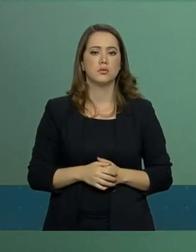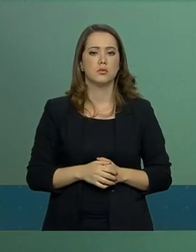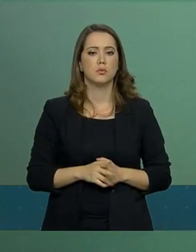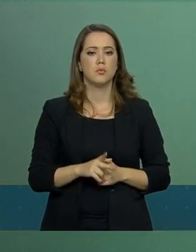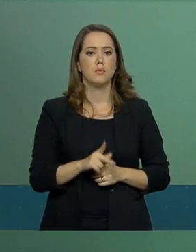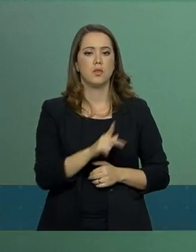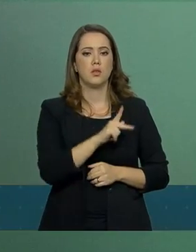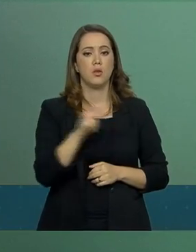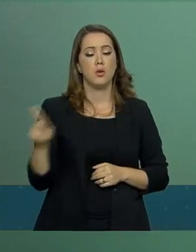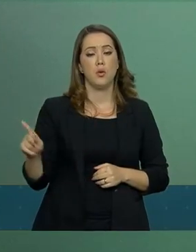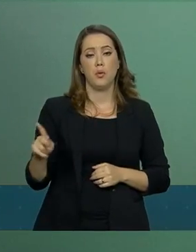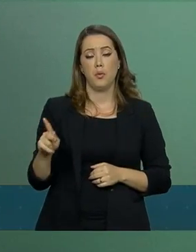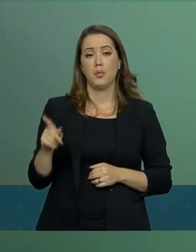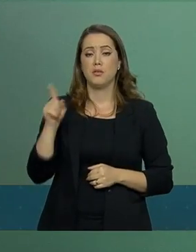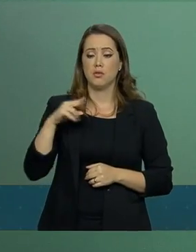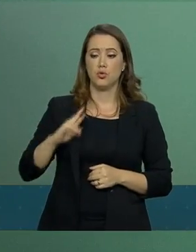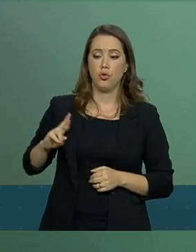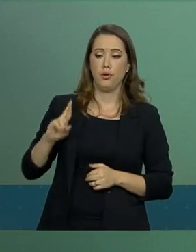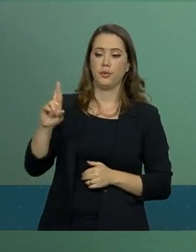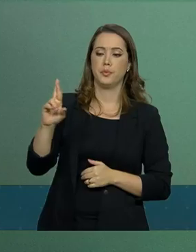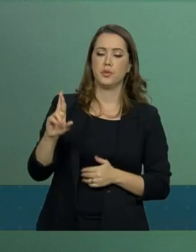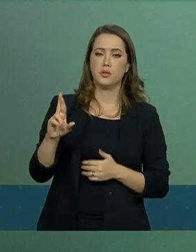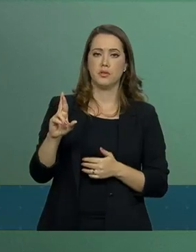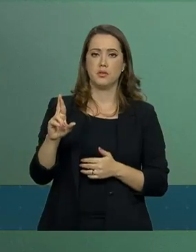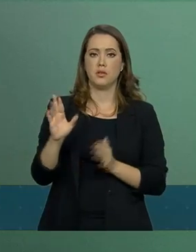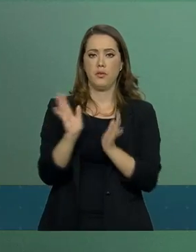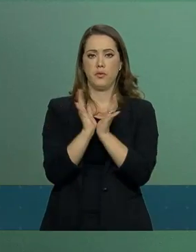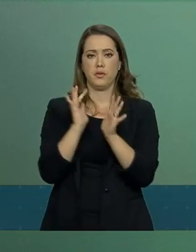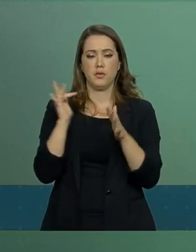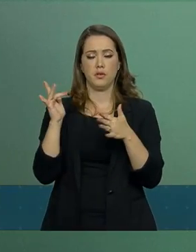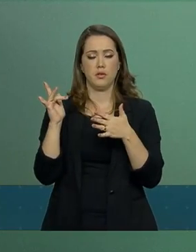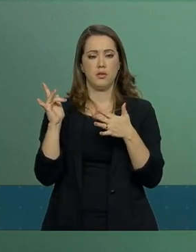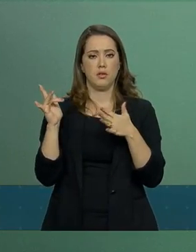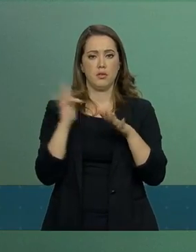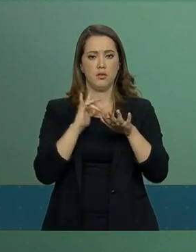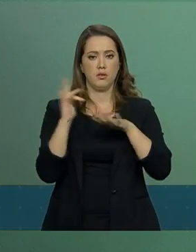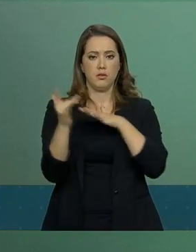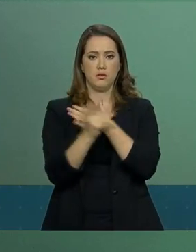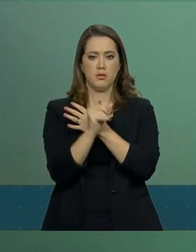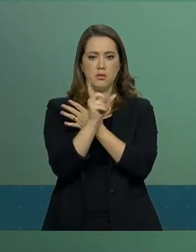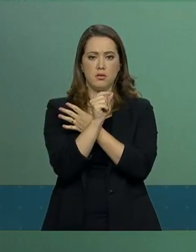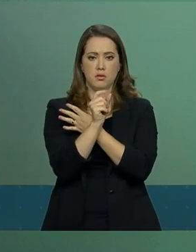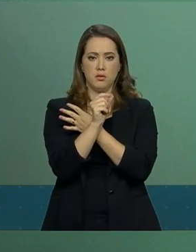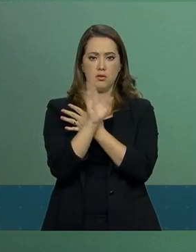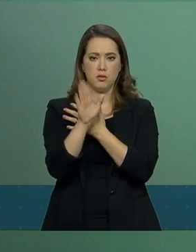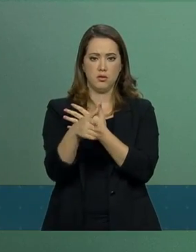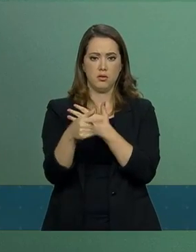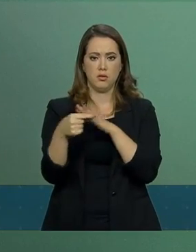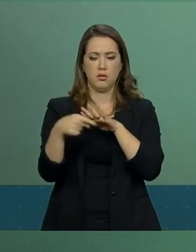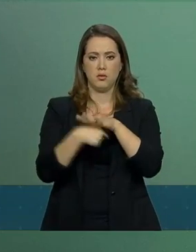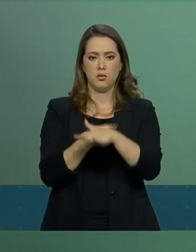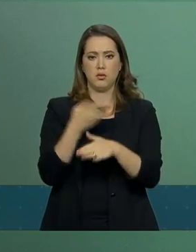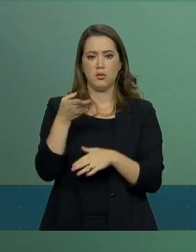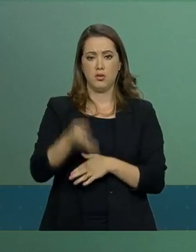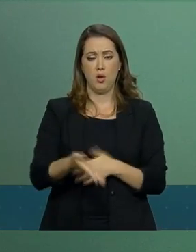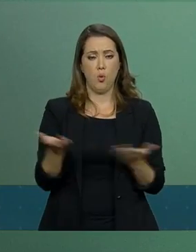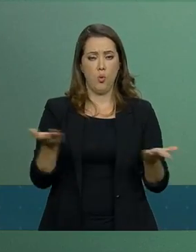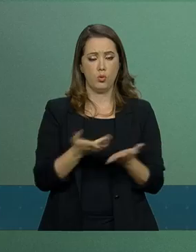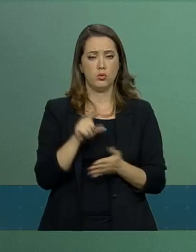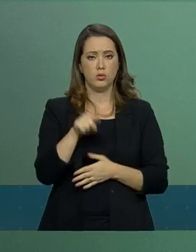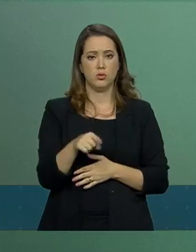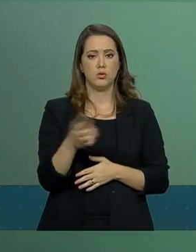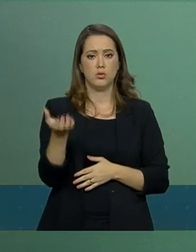pelas postagens nas suas redes sociais, aliás, é uma pergunta que já me foi feita aqui mesmo nesse briefing,